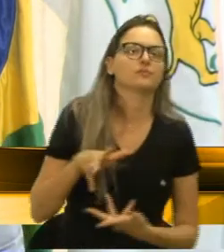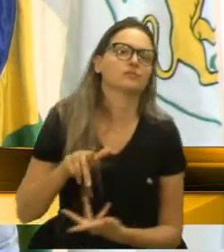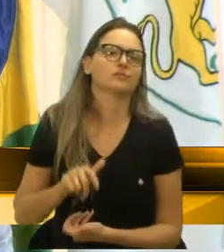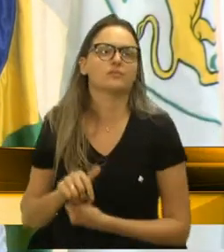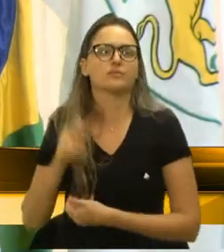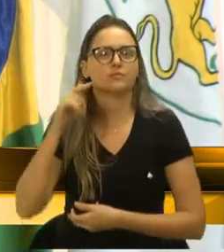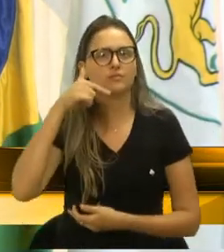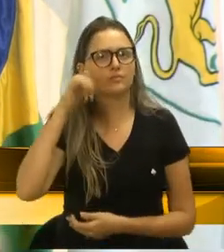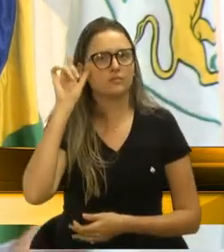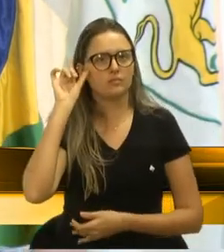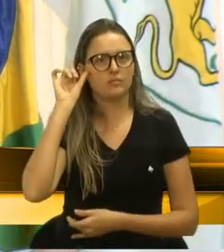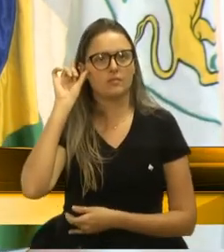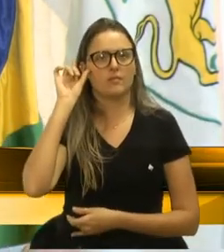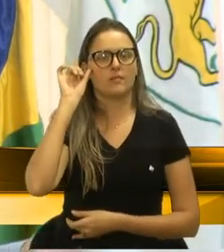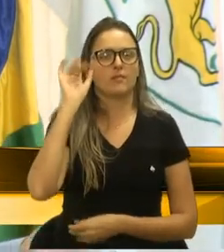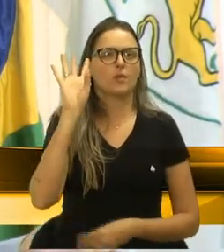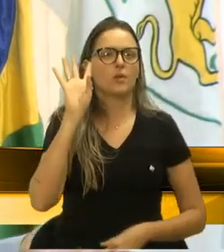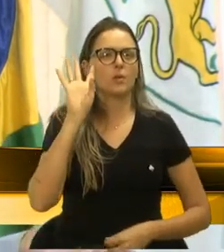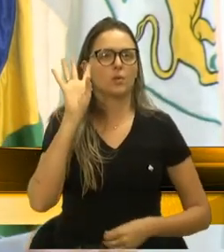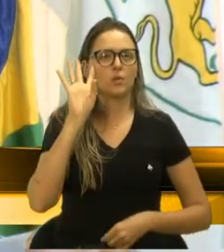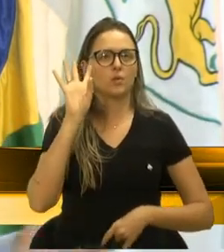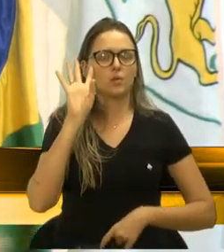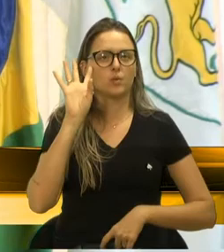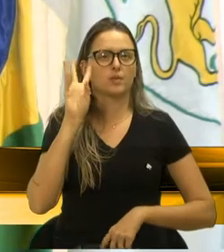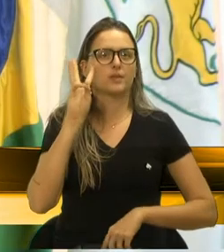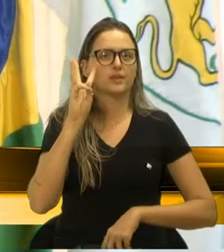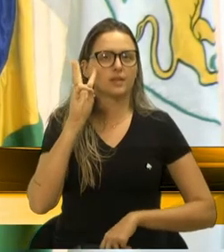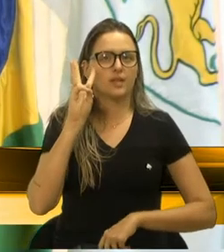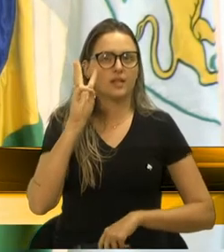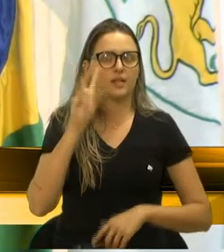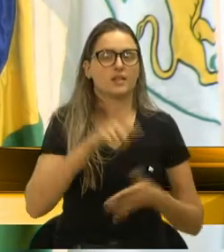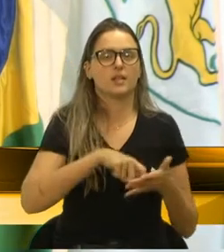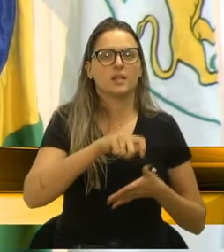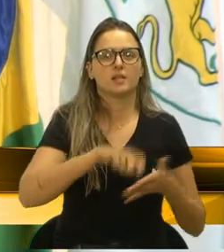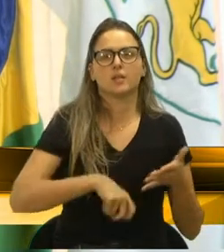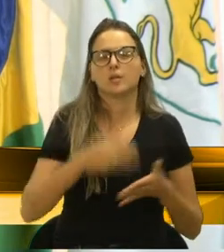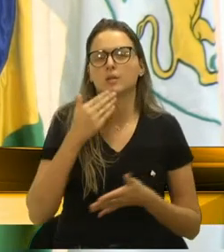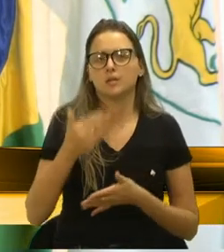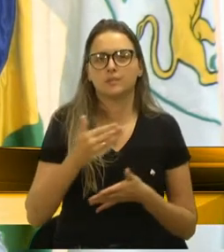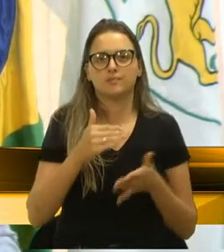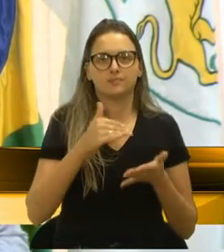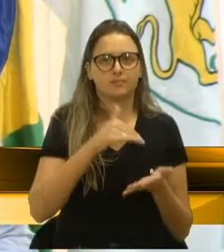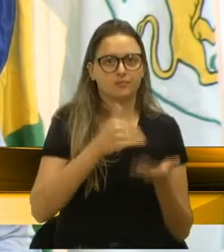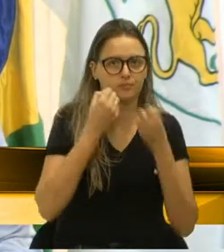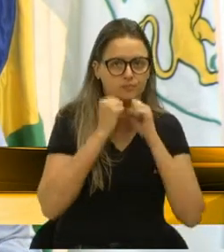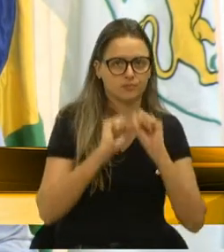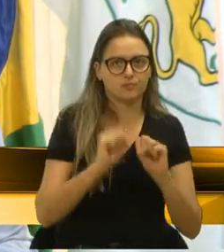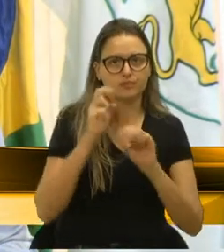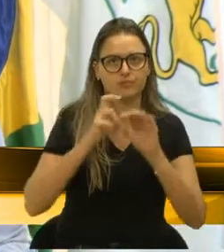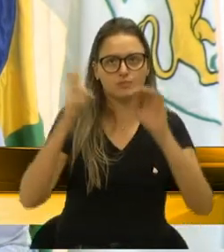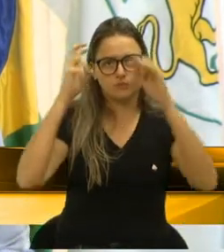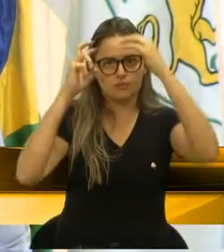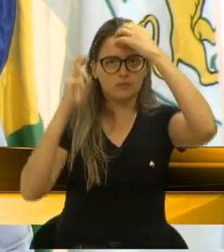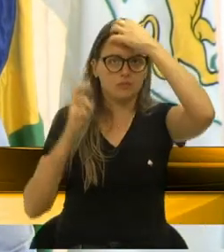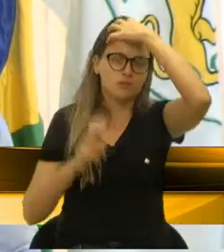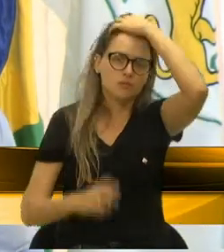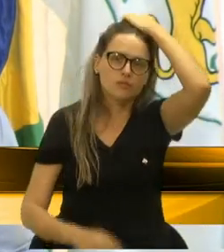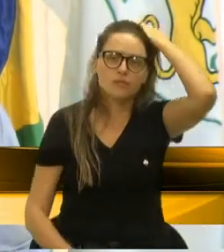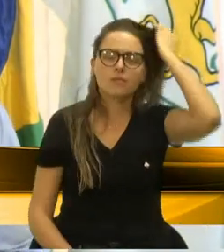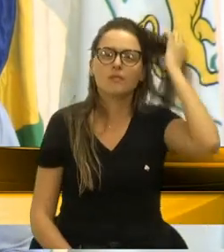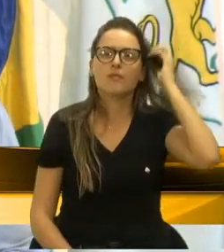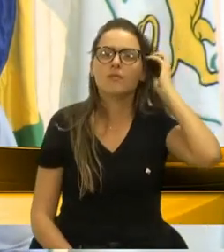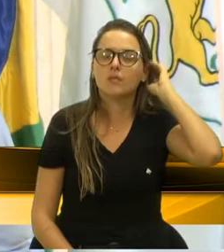ontem, gente acabou, na quarta-feira, na terça, a protocolou uma indicação para a Secretaria da Cultura, para a secretária Luciane Pérez,